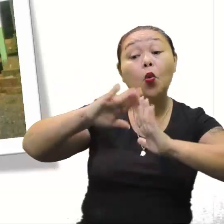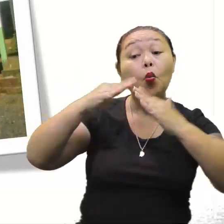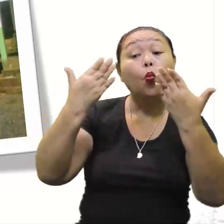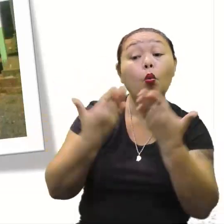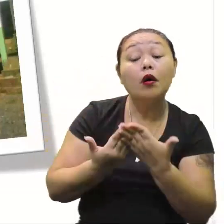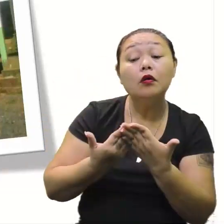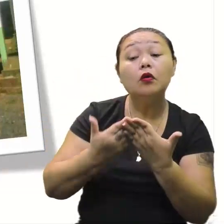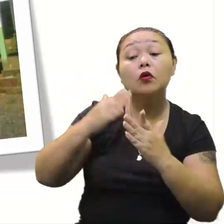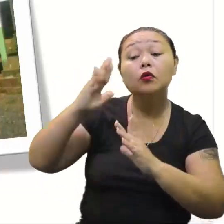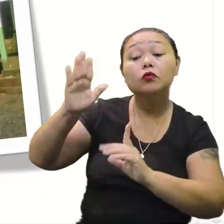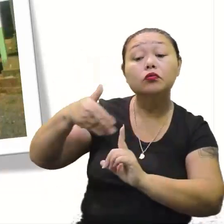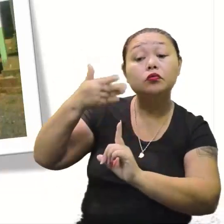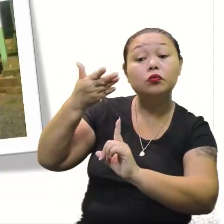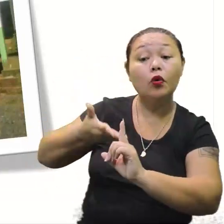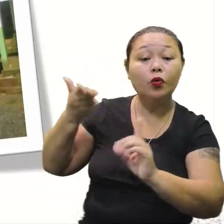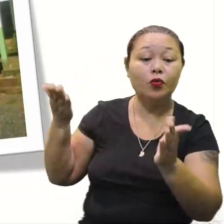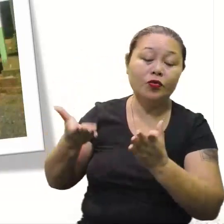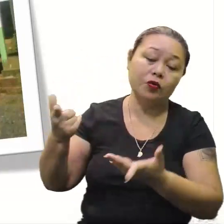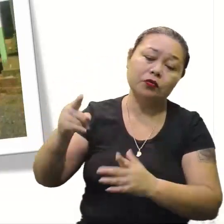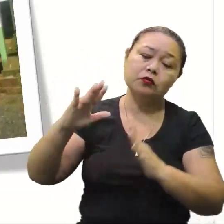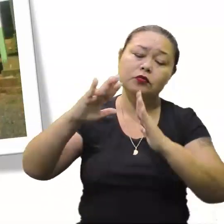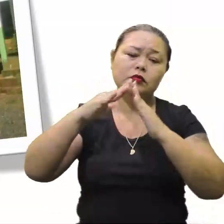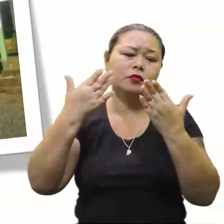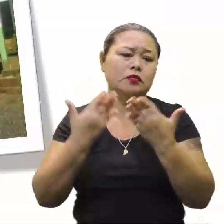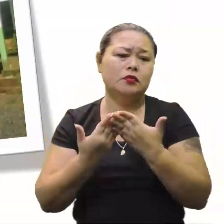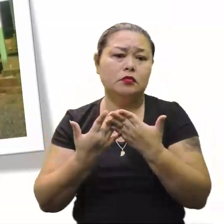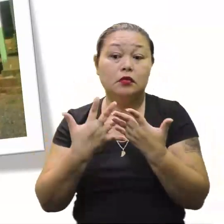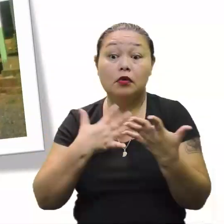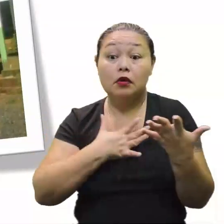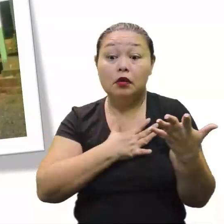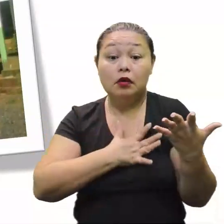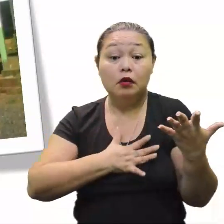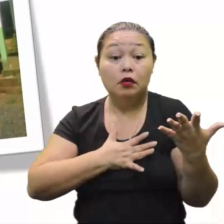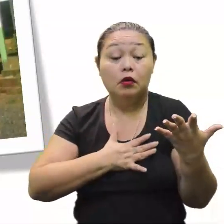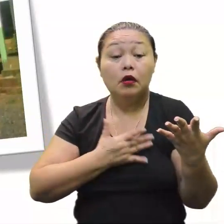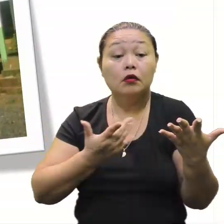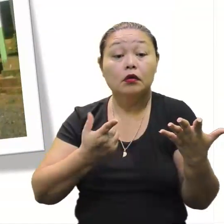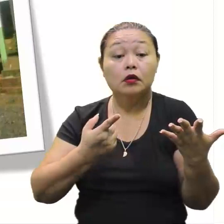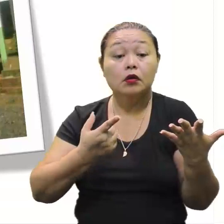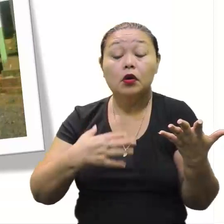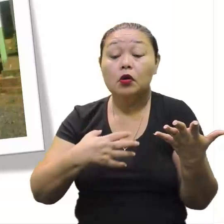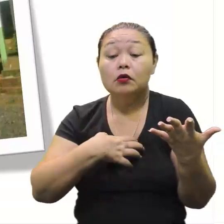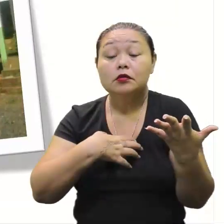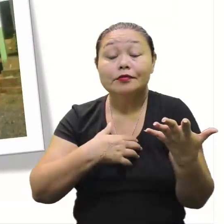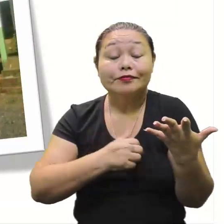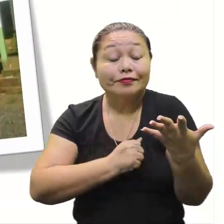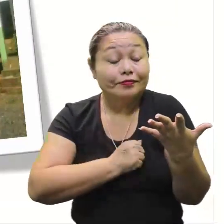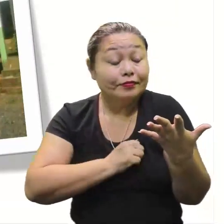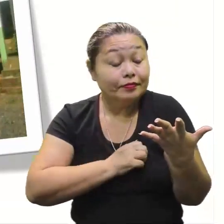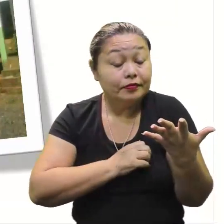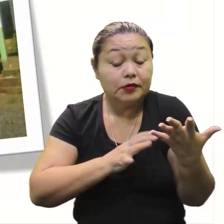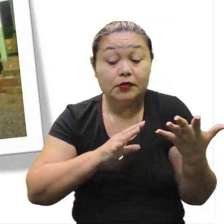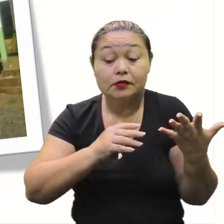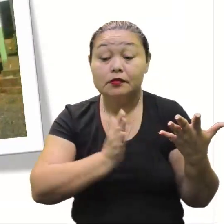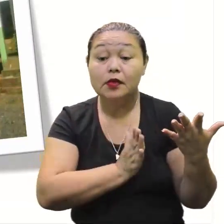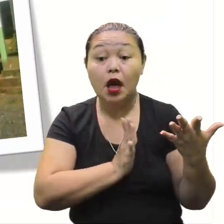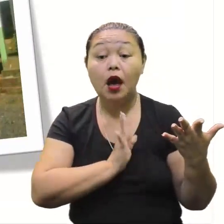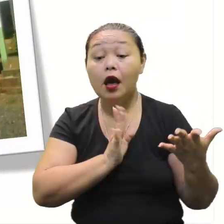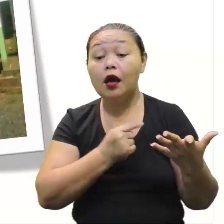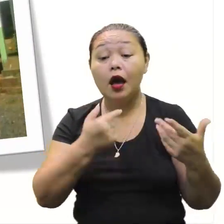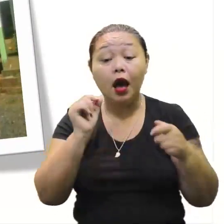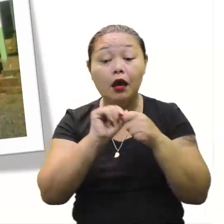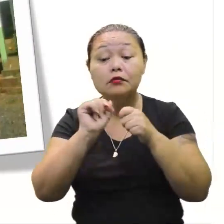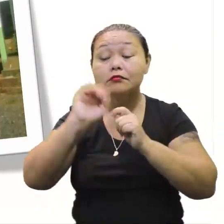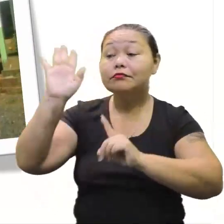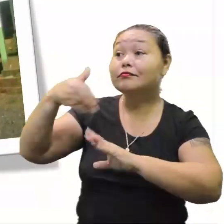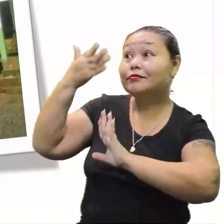escola? Oh, gente, essas escolas são muito agradáveis, né? Eu fico assim com o coração apertado, vontade de... Cada vez que a gente está